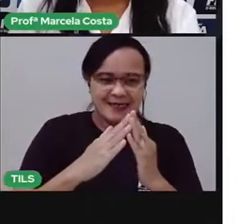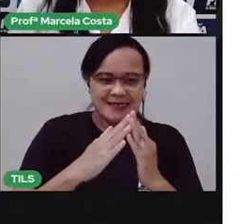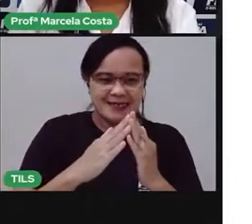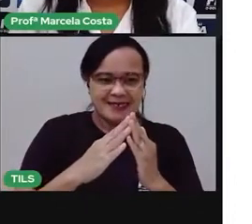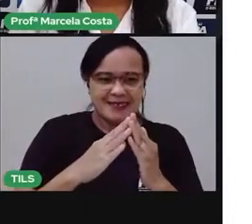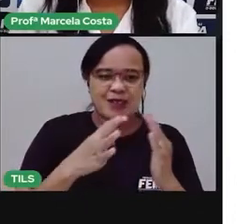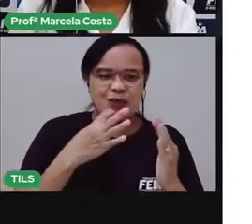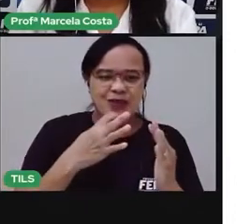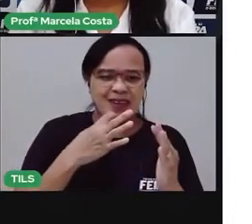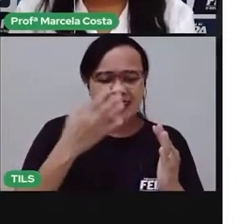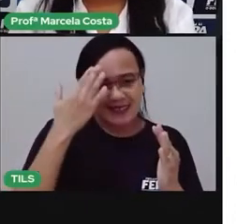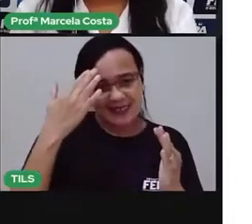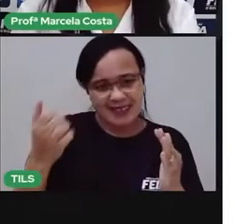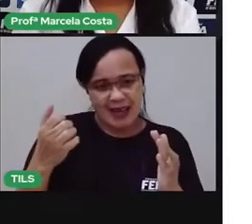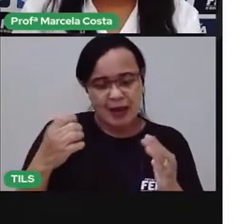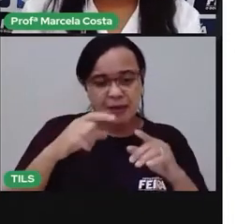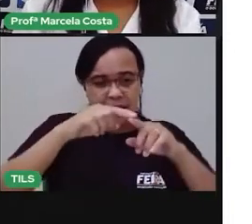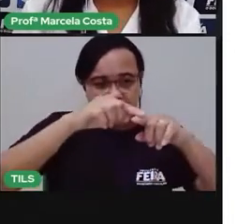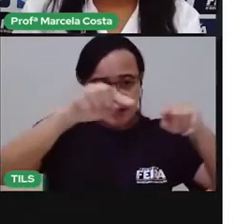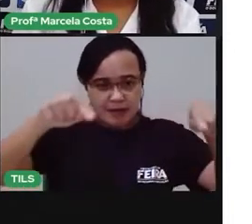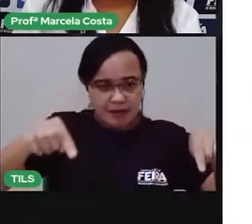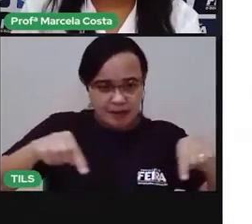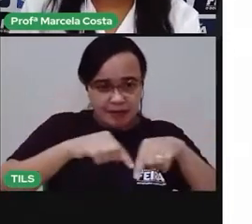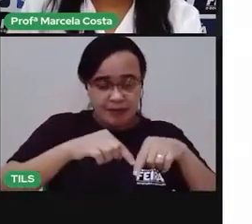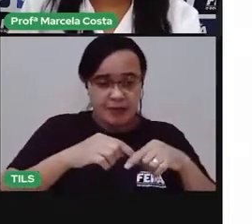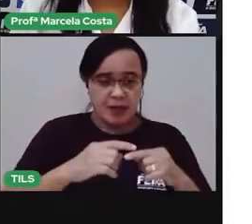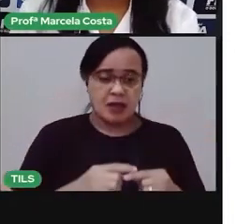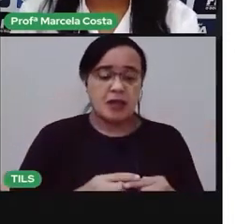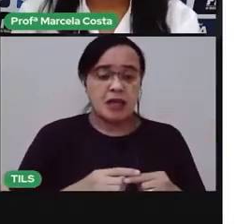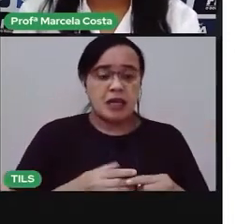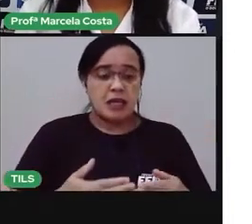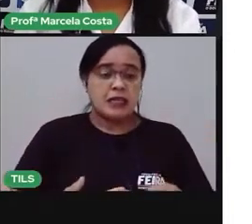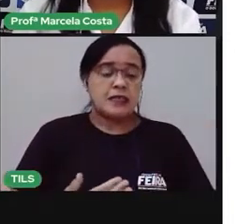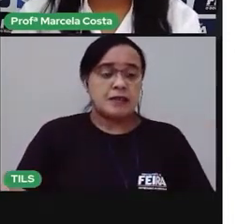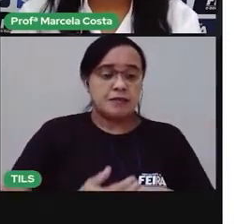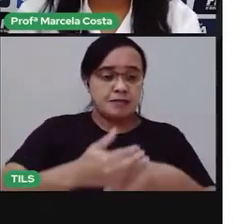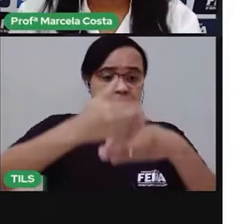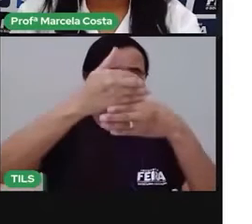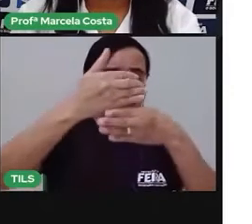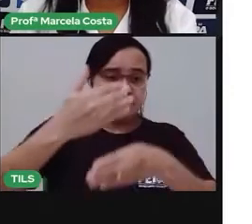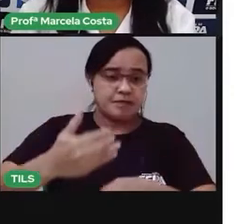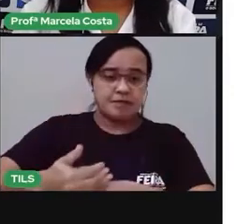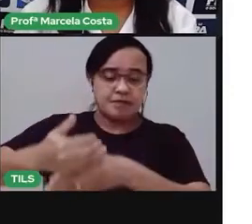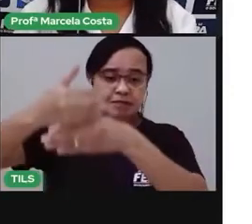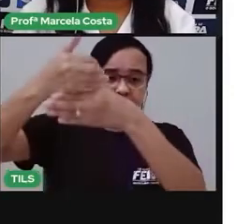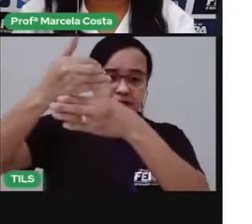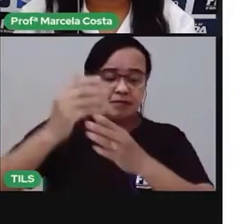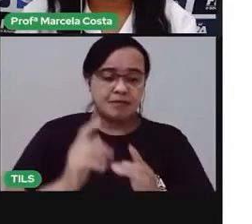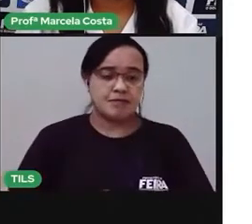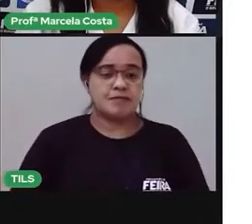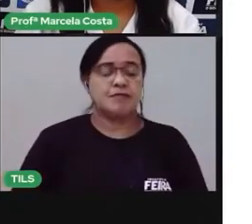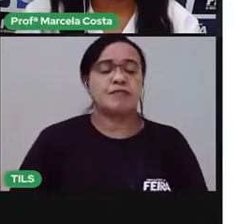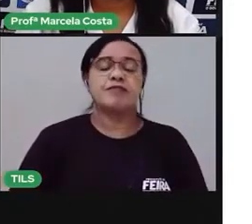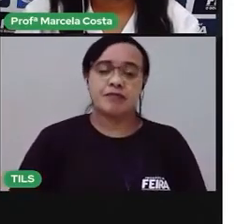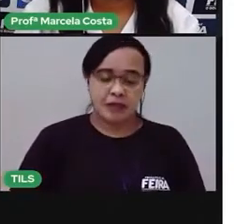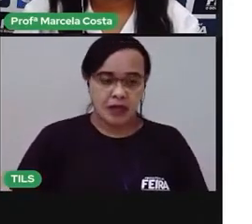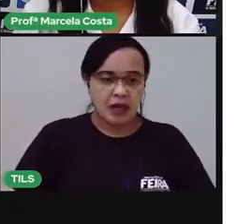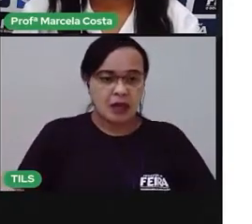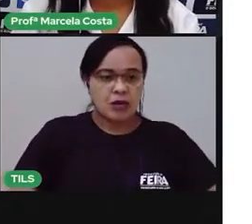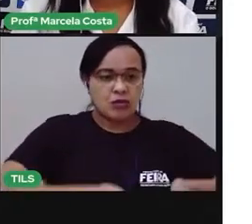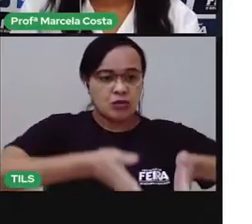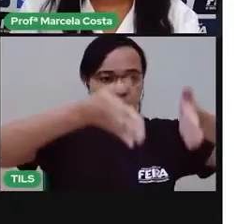São separados por paredes e separam esses ambientes conforme a necessidade daquela família.